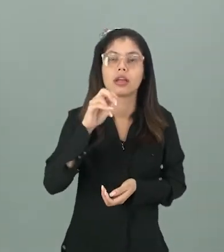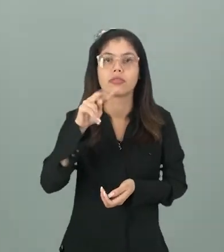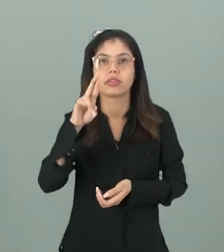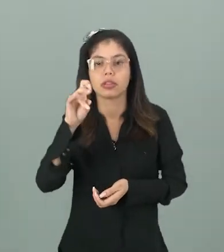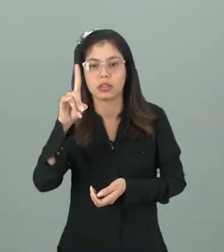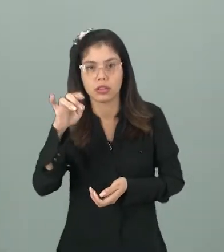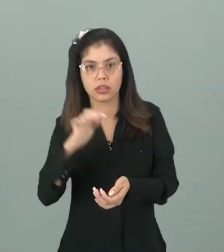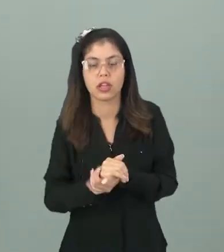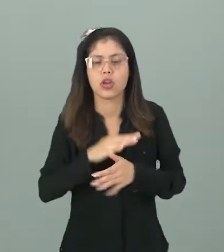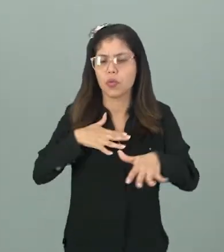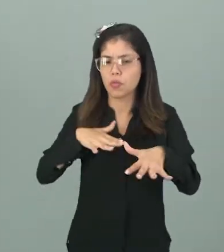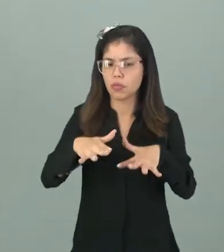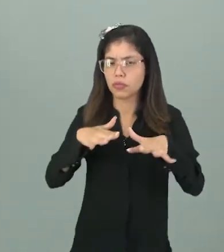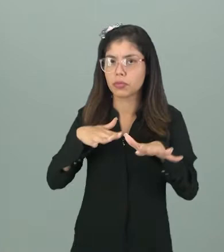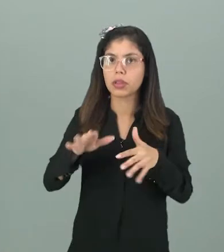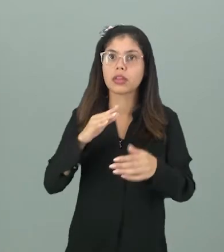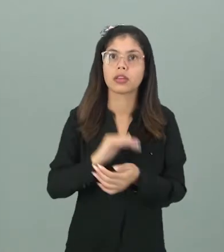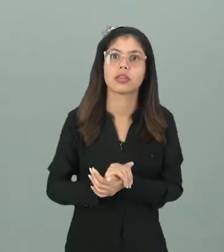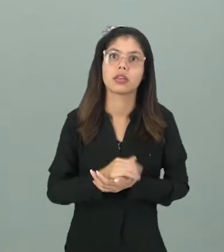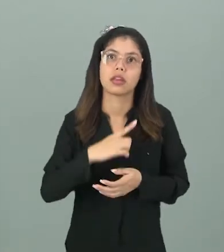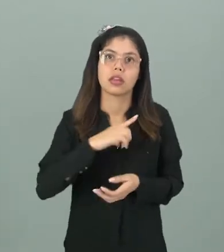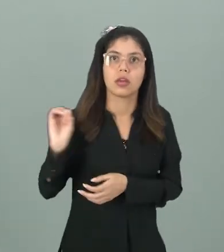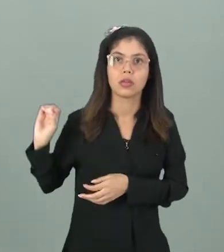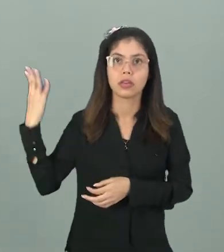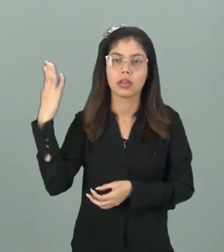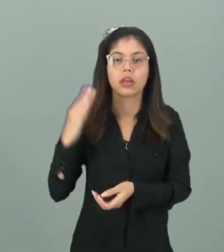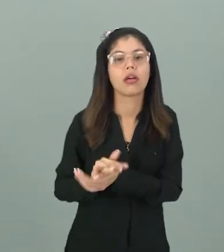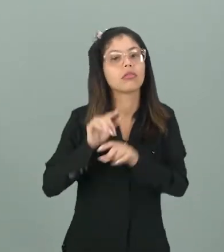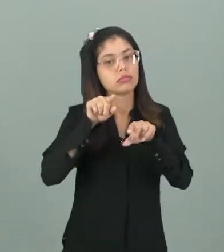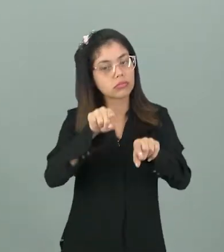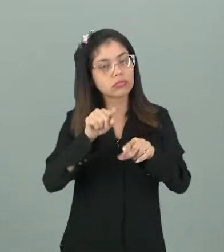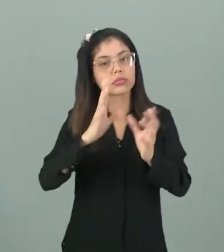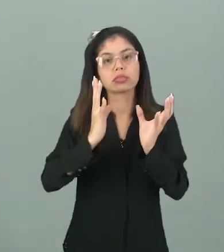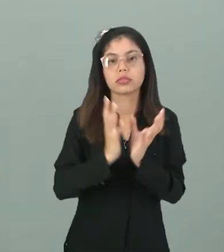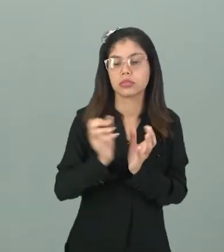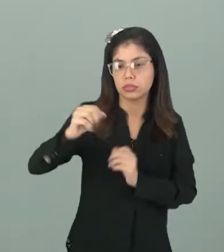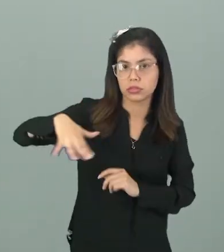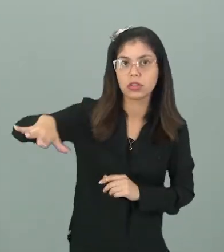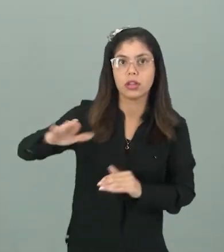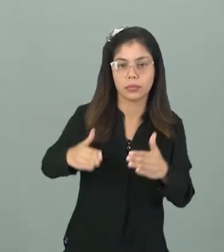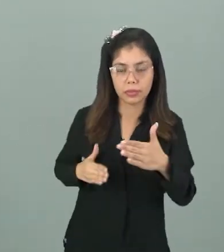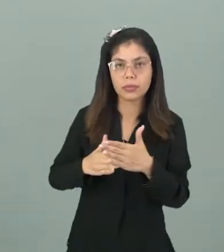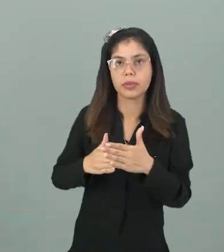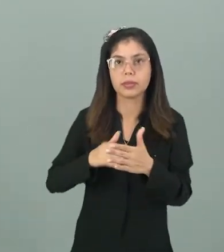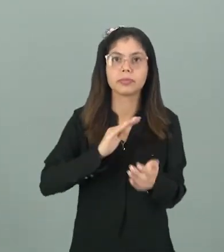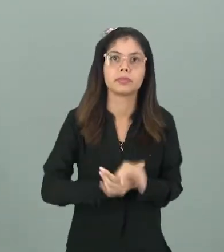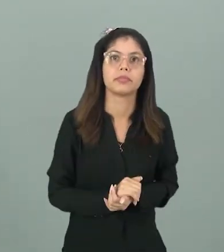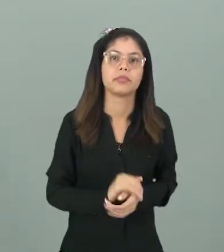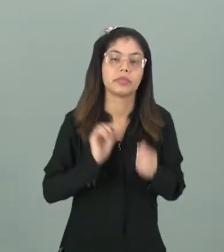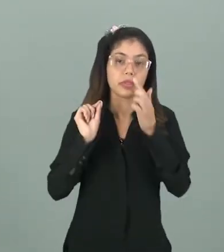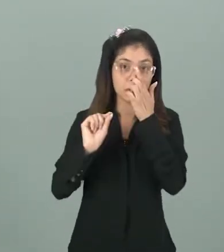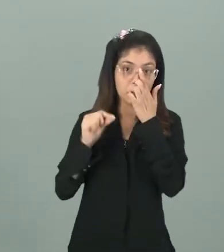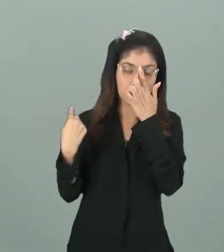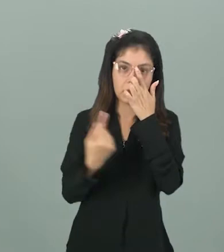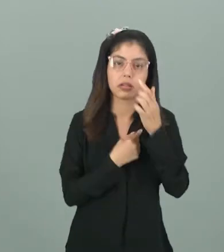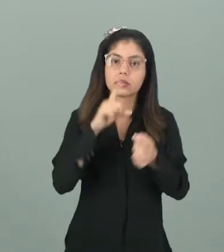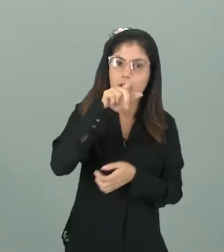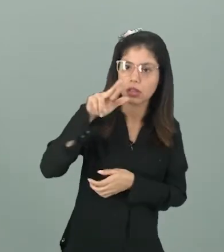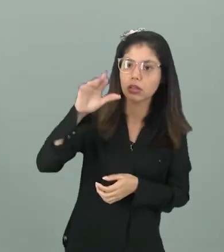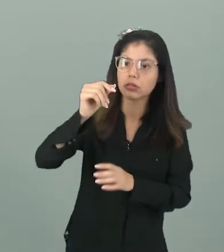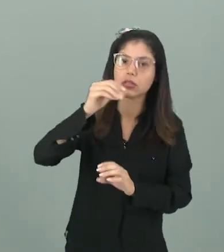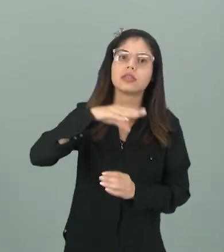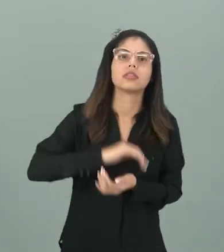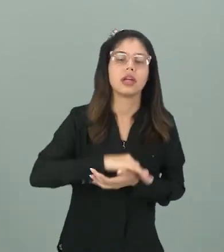que faz com que esse movimento aconteça justamente nesse campo bem delimitado. Então, o que faz com que a nossa lua fique